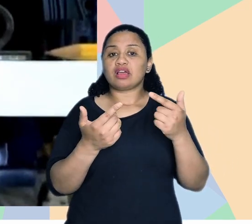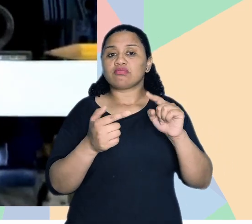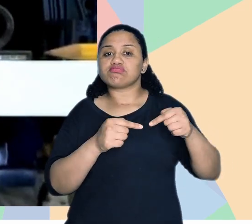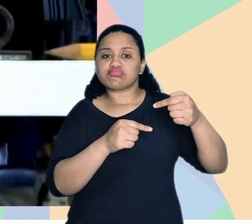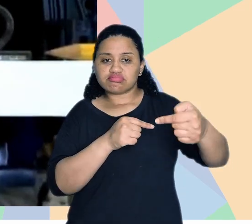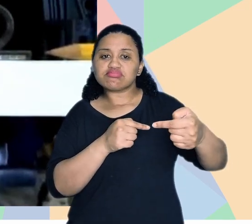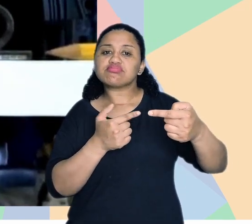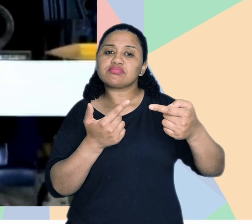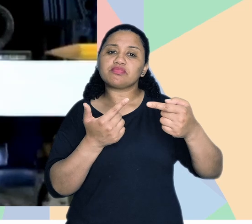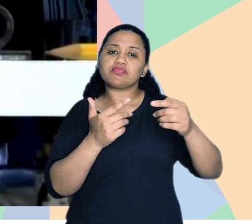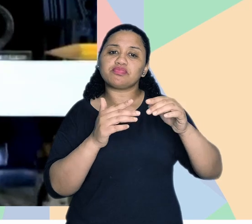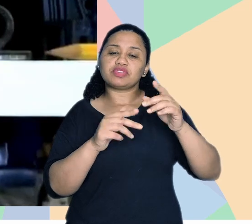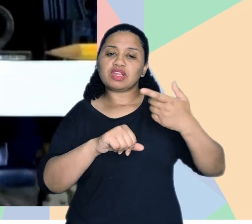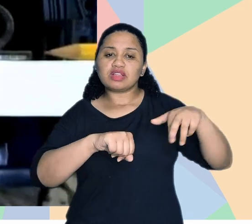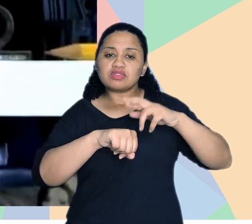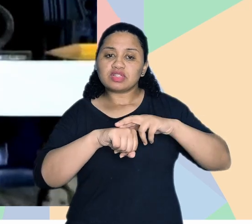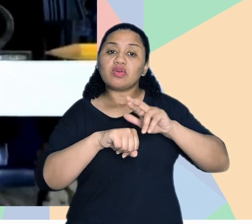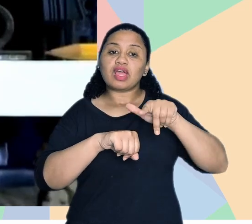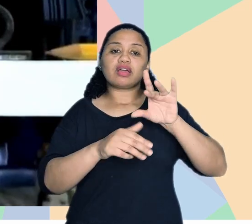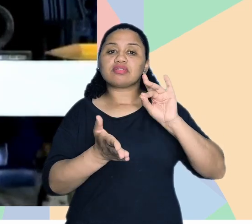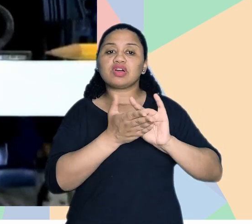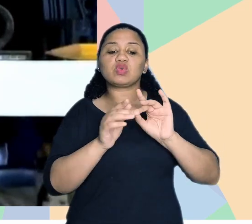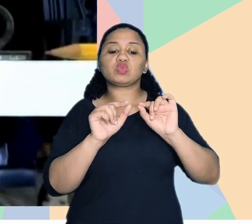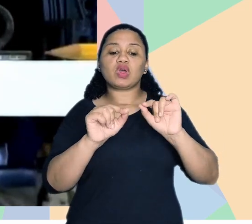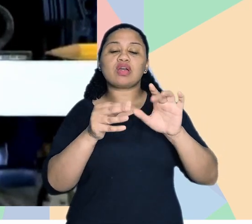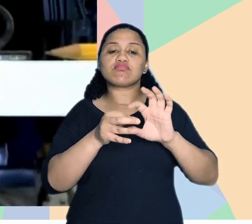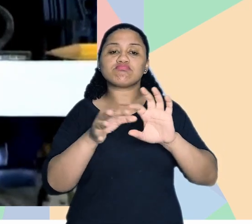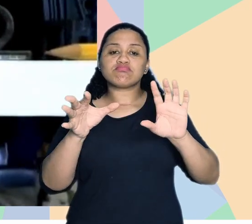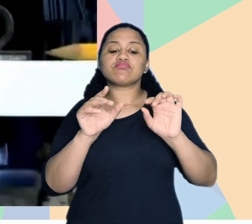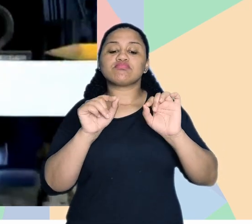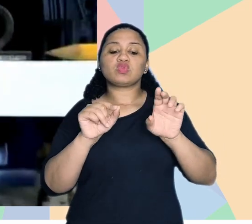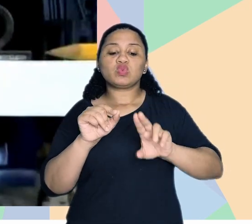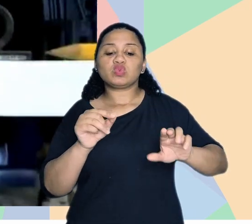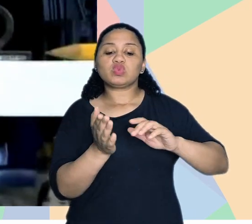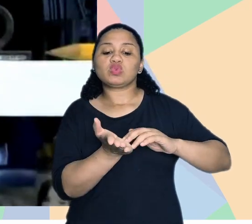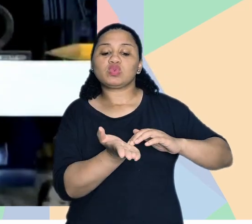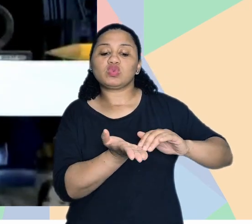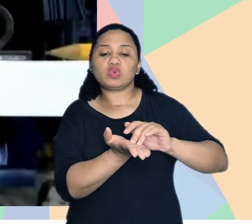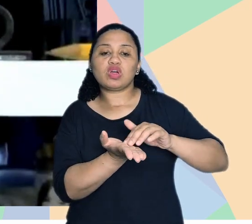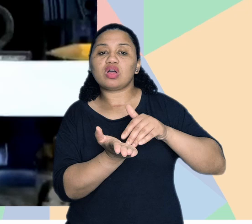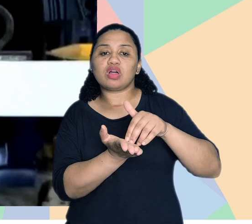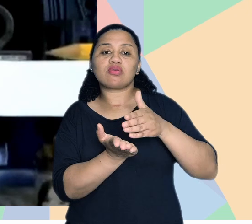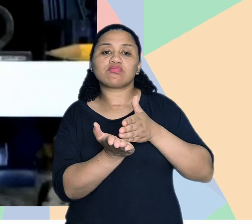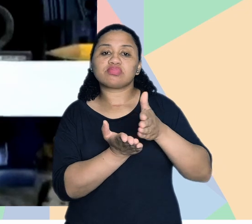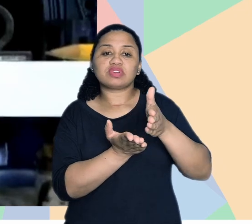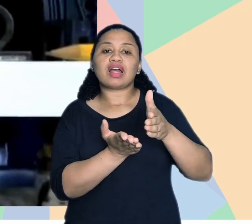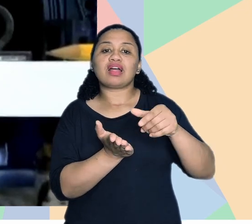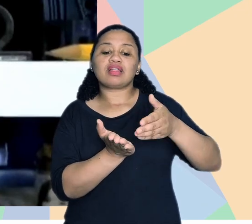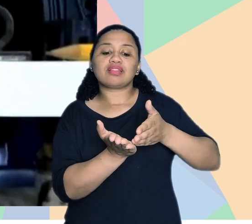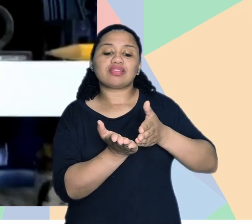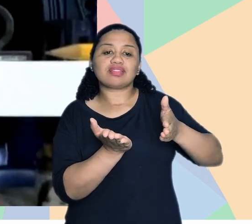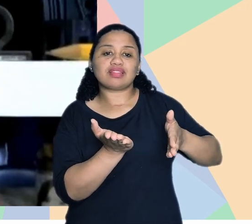não exista mais, né? Na próxima revisão, que é justamente aquele que permite a utilização do Piso Tati